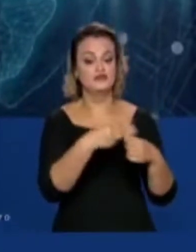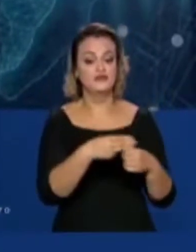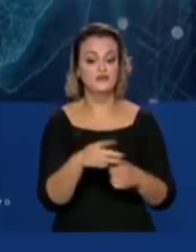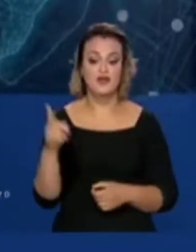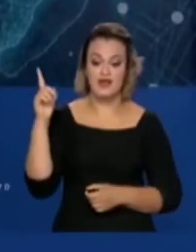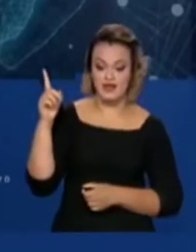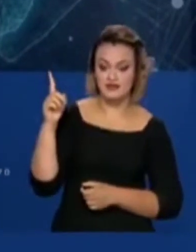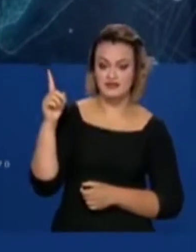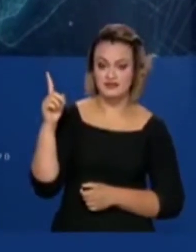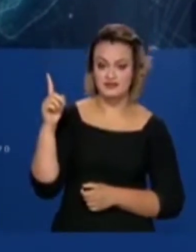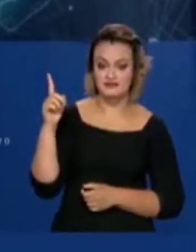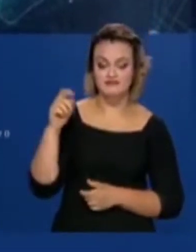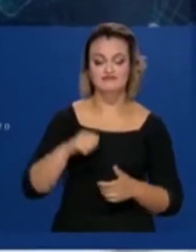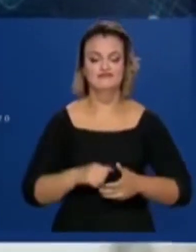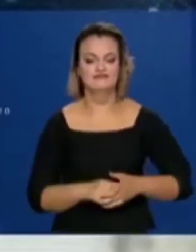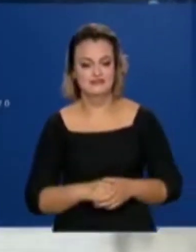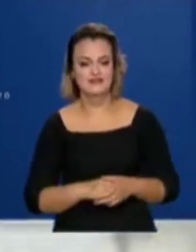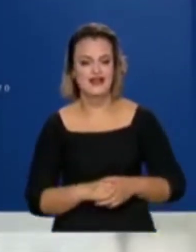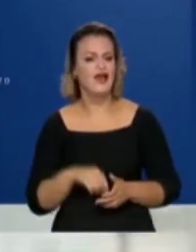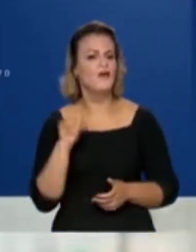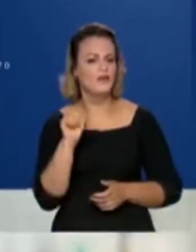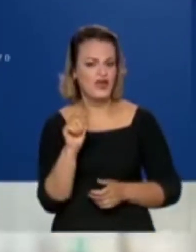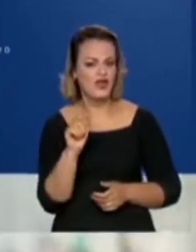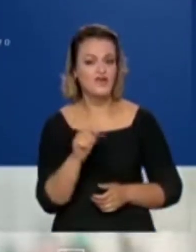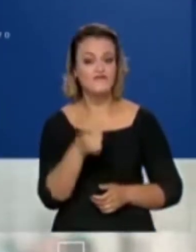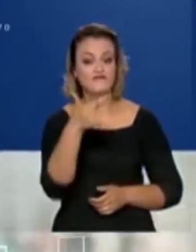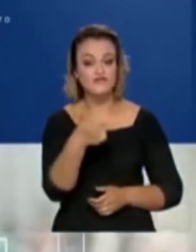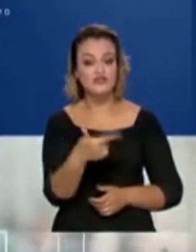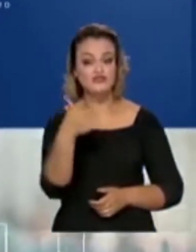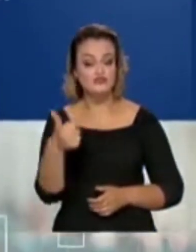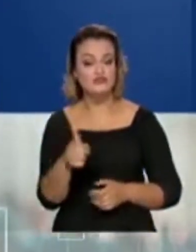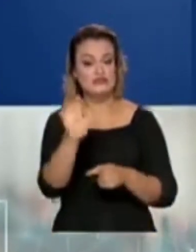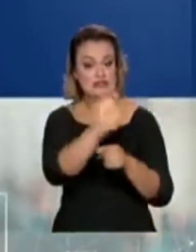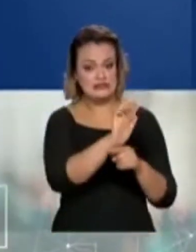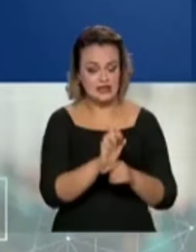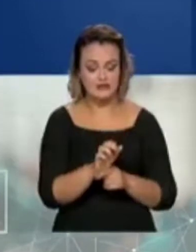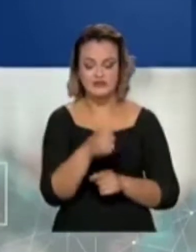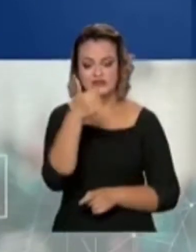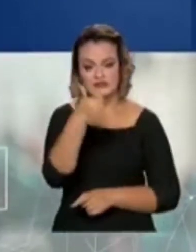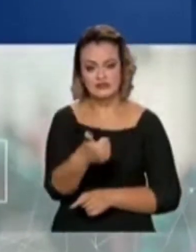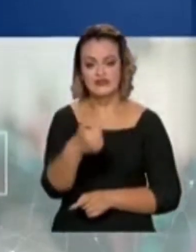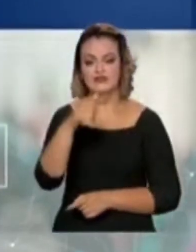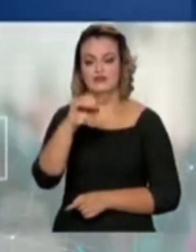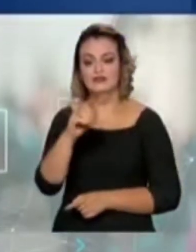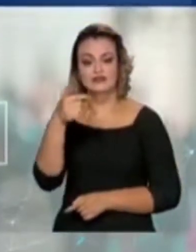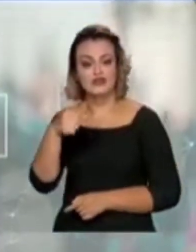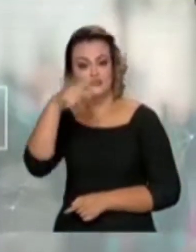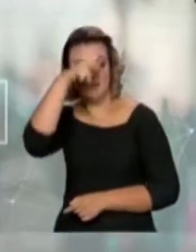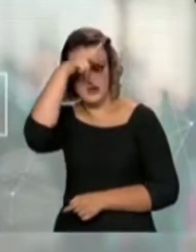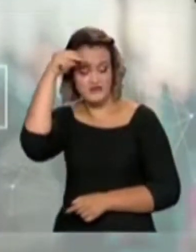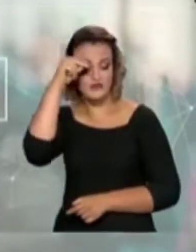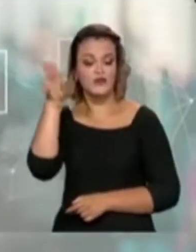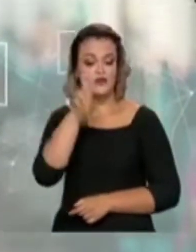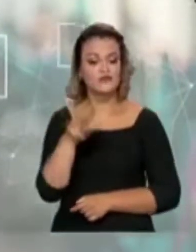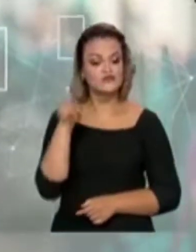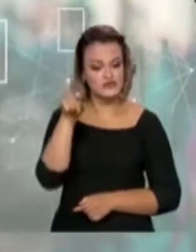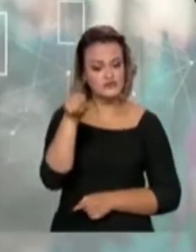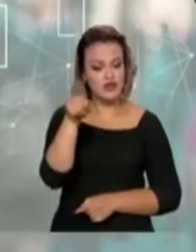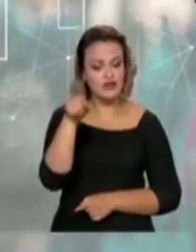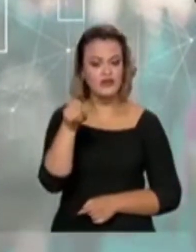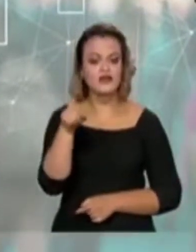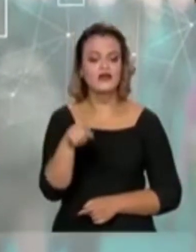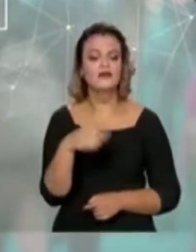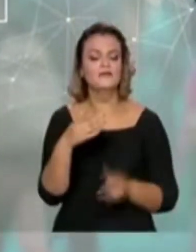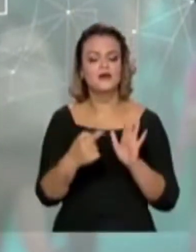Rede Nacional de Governo Digital. São 21 estados e 107 prefeituras que já utilizam do espaço